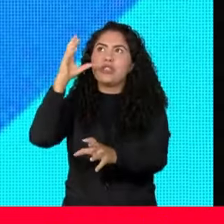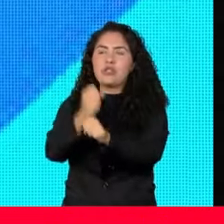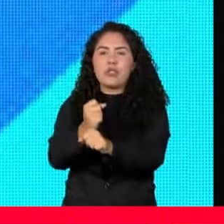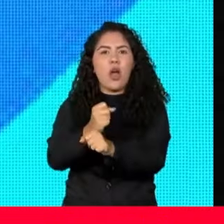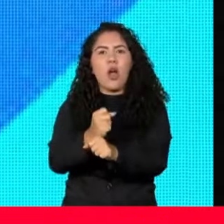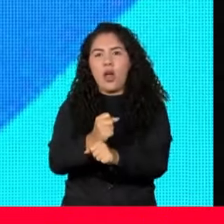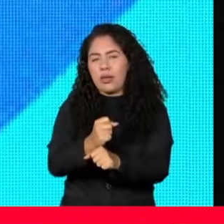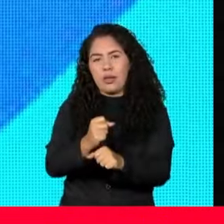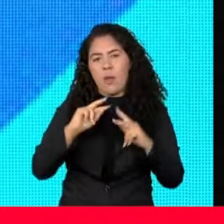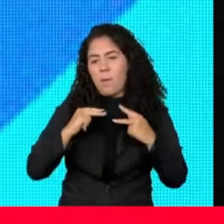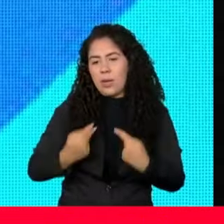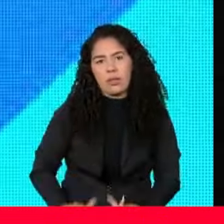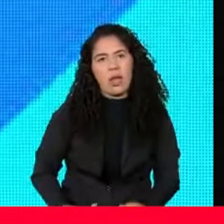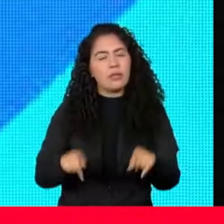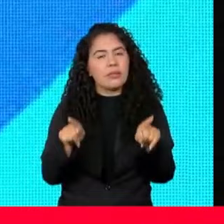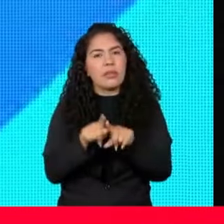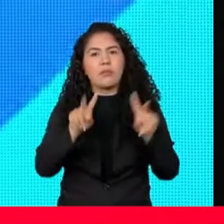humanidade e em toda a história dos acidentes ambientais. falarei, mas não